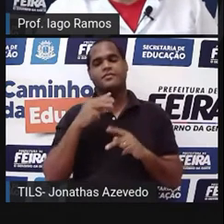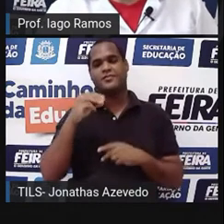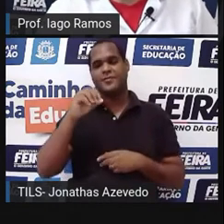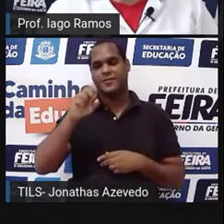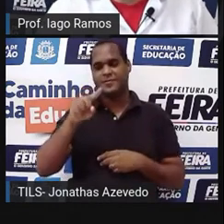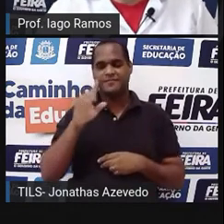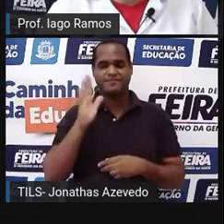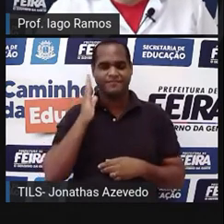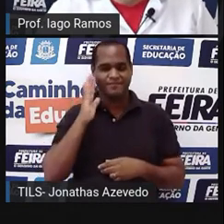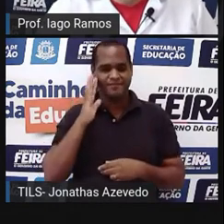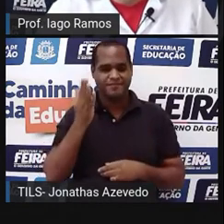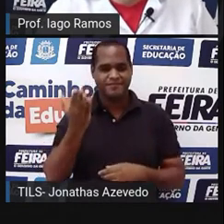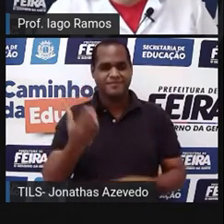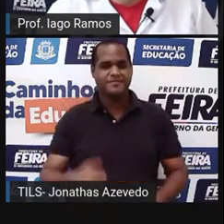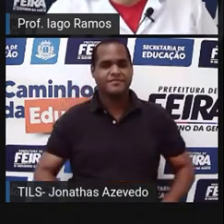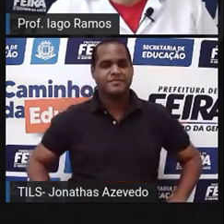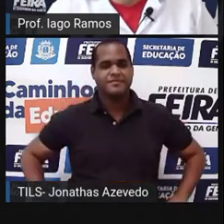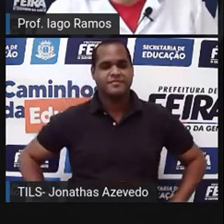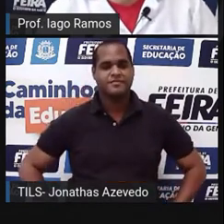para você na tela.